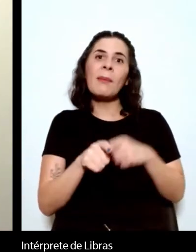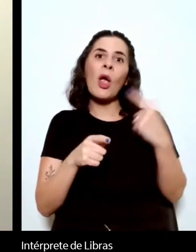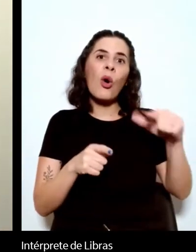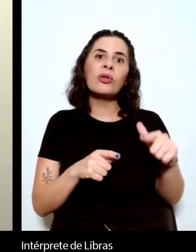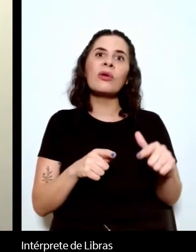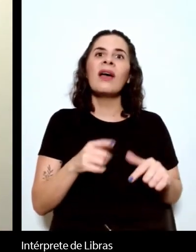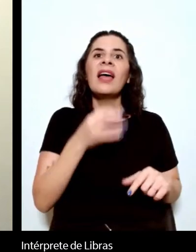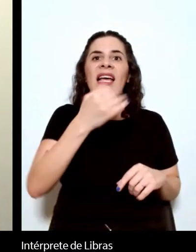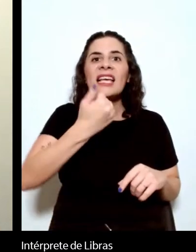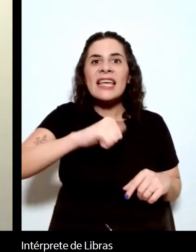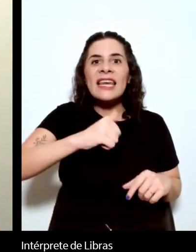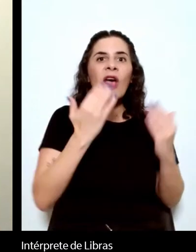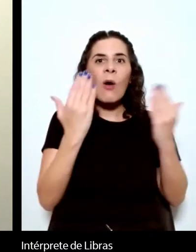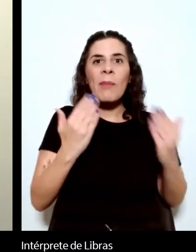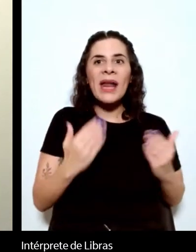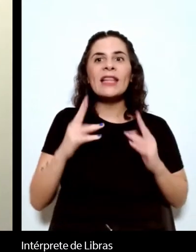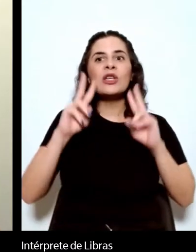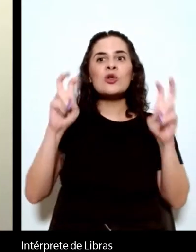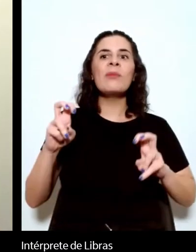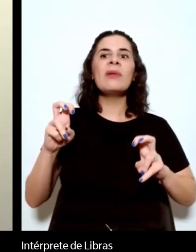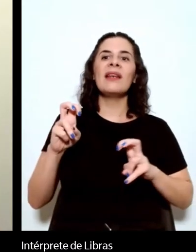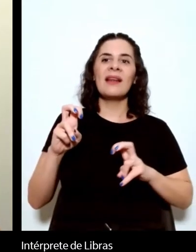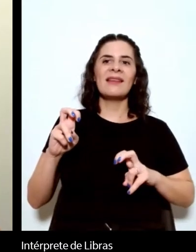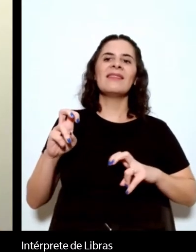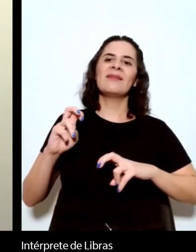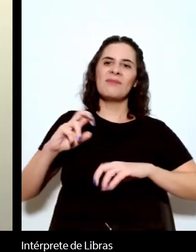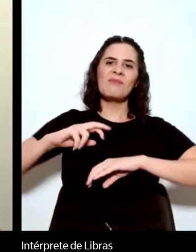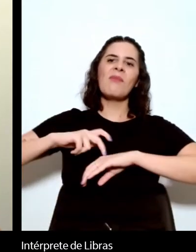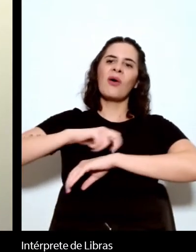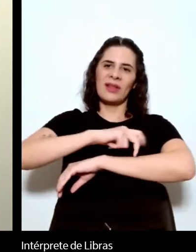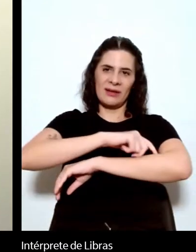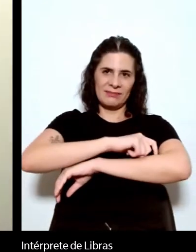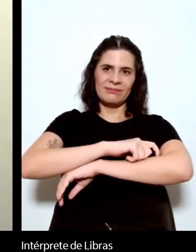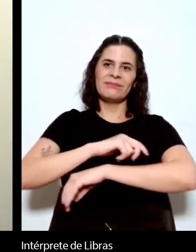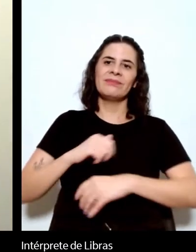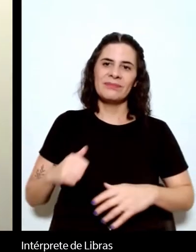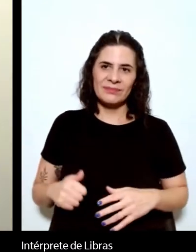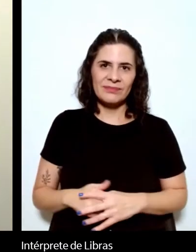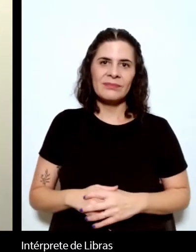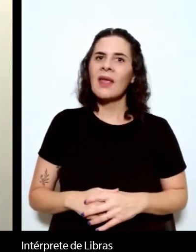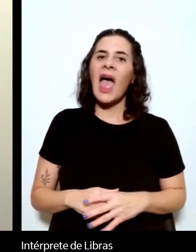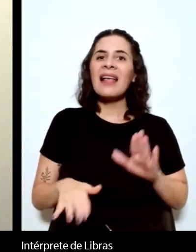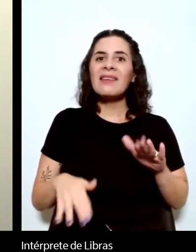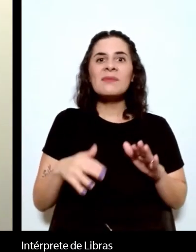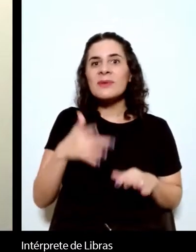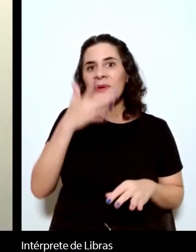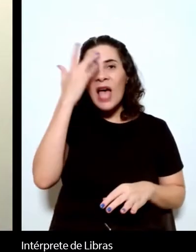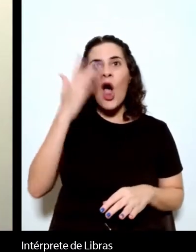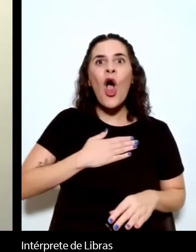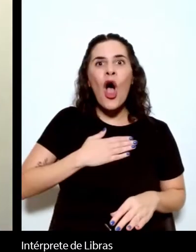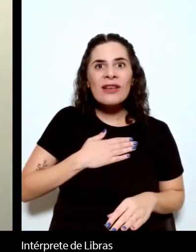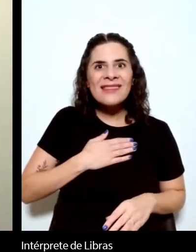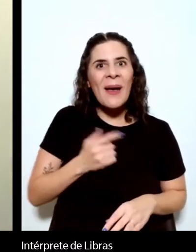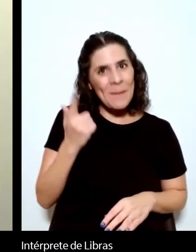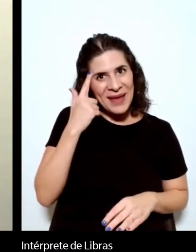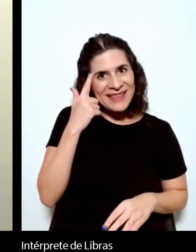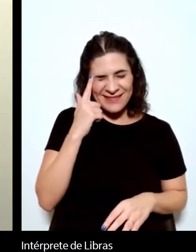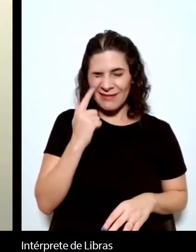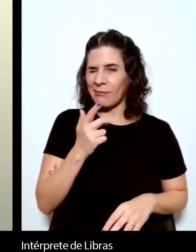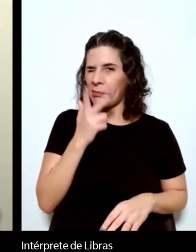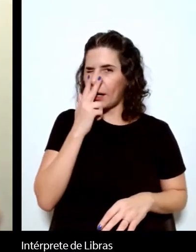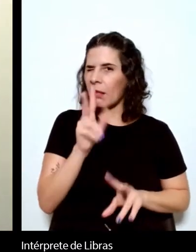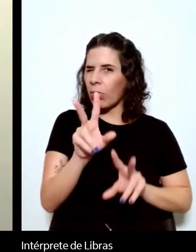Eles adoram o Machado e aí eu acho que eles se enganam achando que o Machado é fácil de ler.